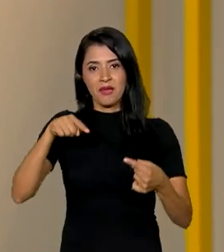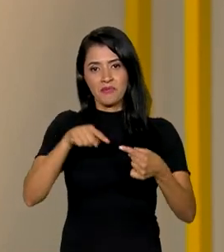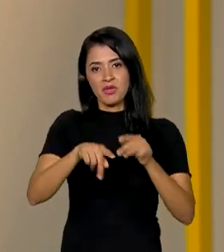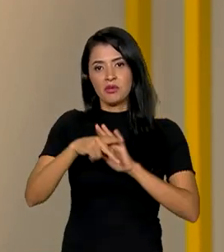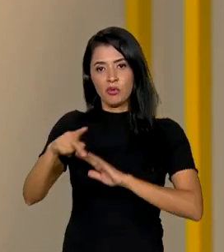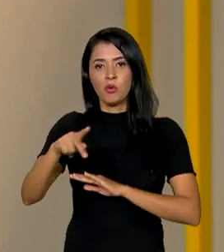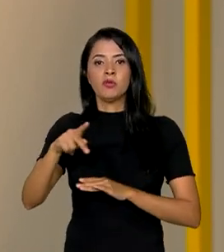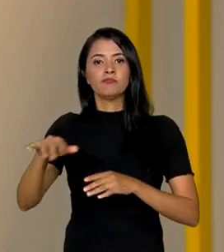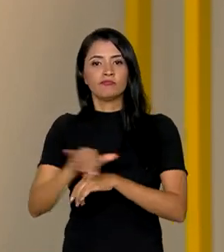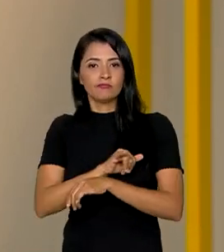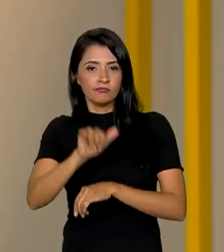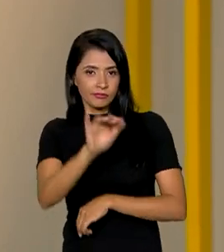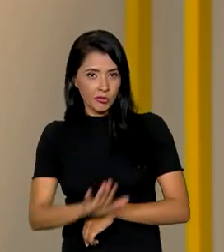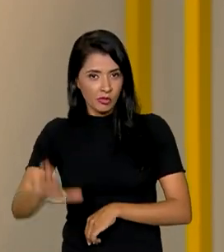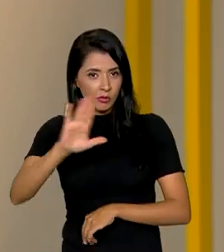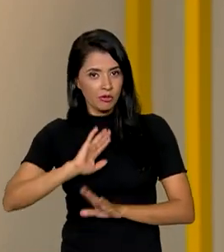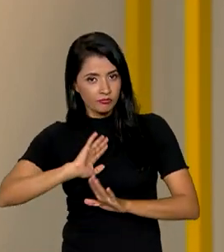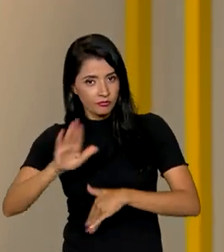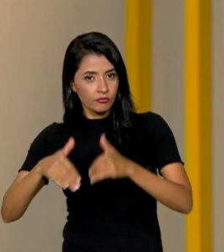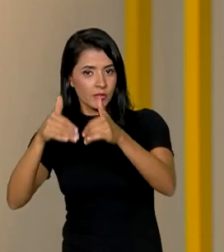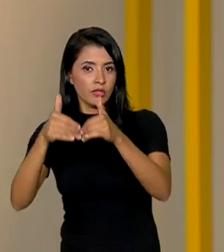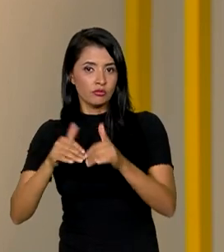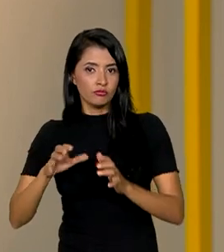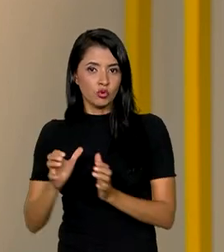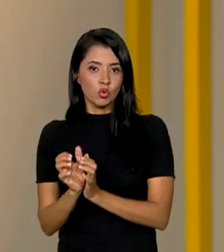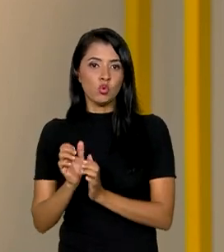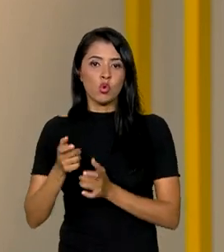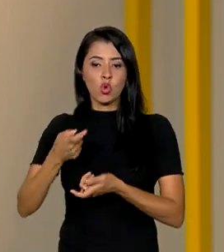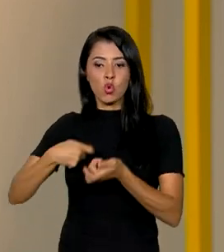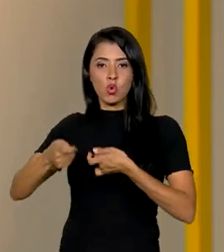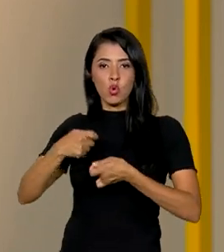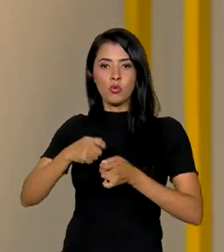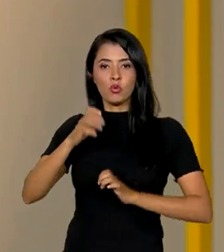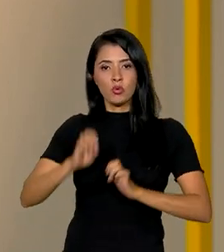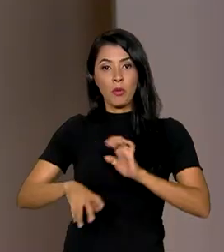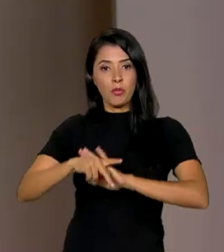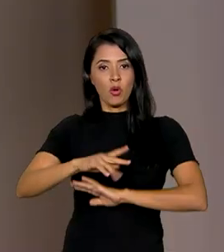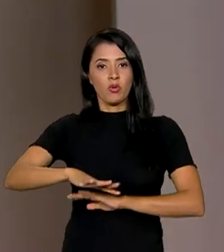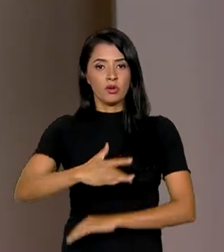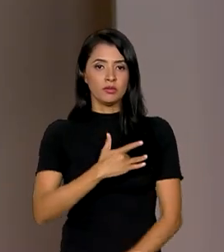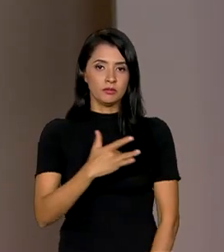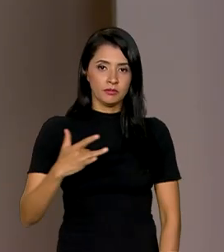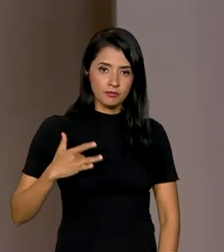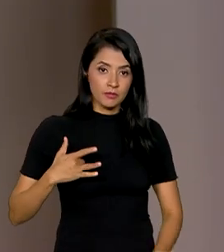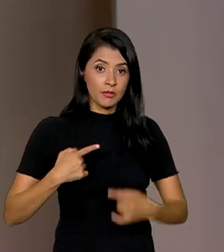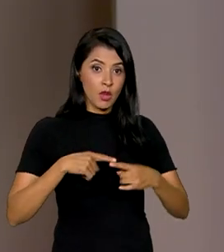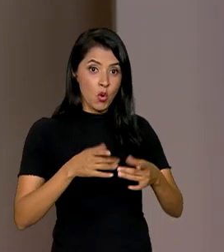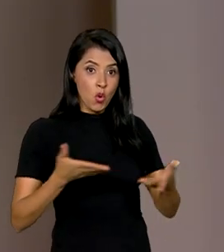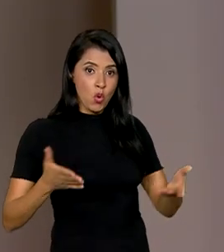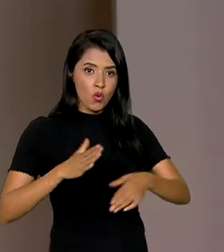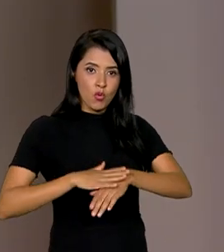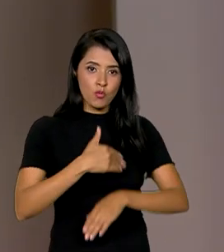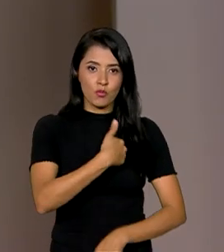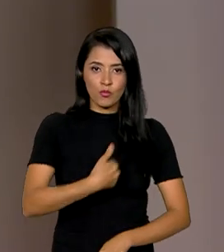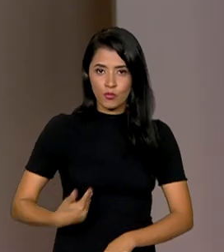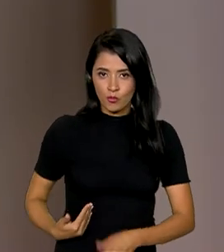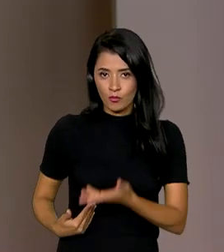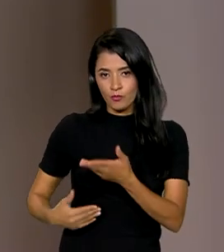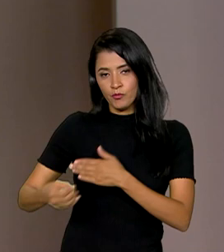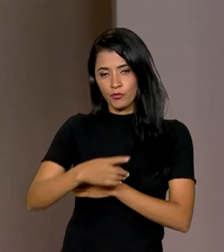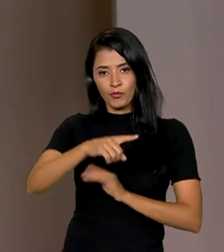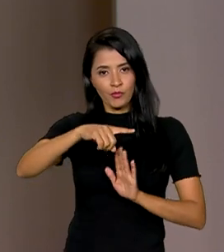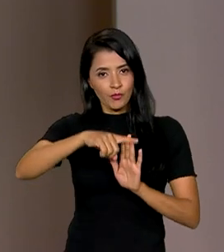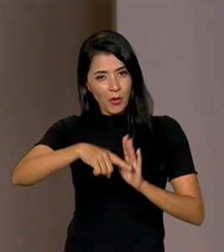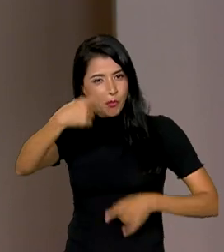Estratégia Nacional para o Desenvolvimento do Complexo Econômico-Industrial da Saúde. Lançada hoje pelo governo, a nova política